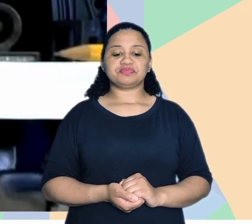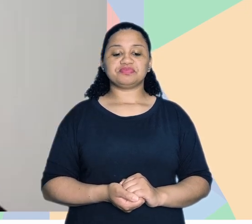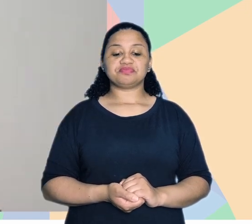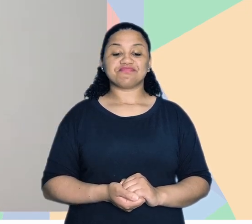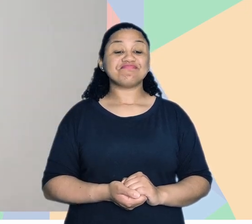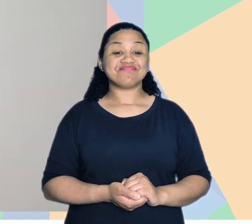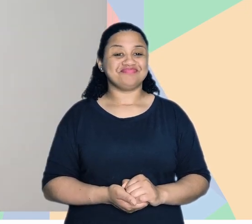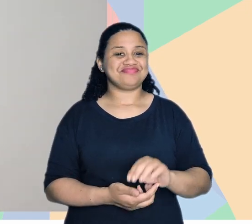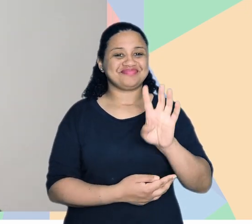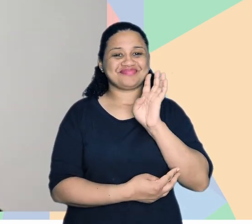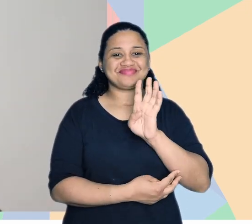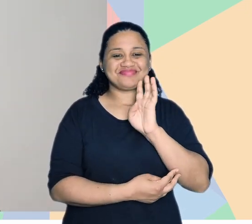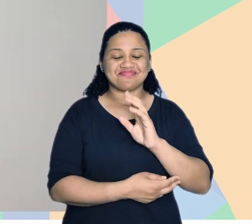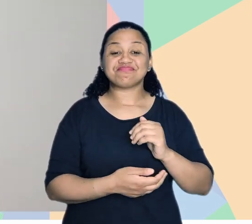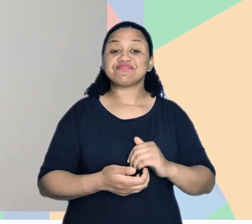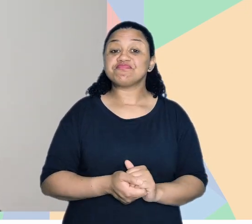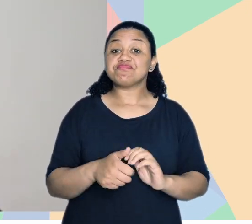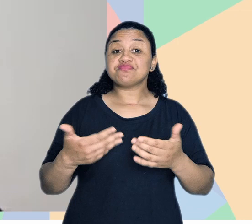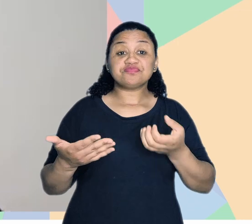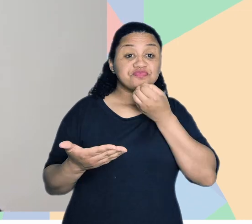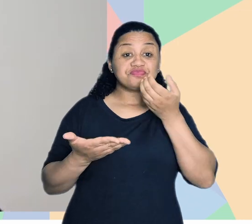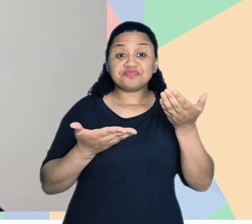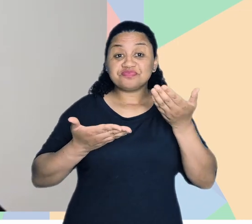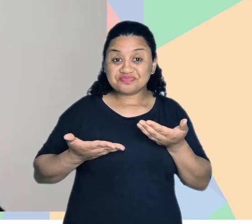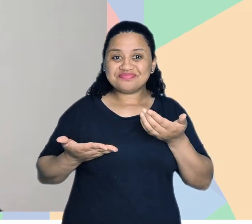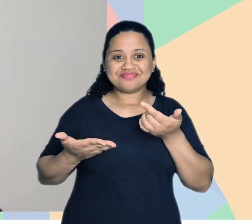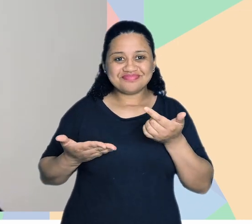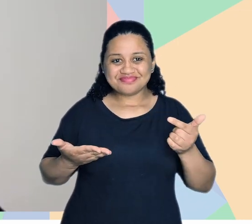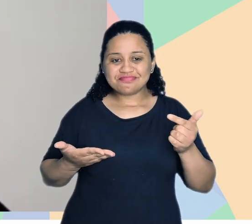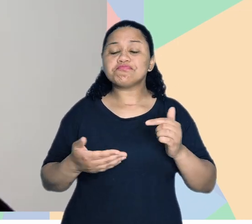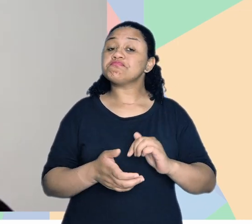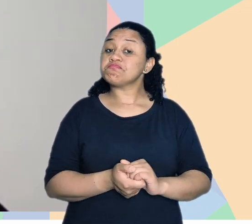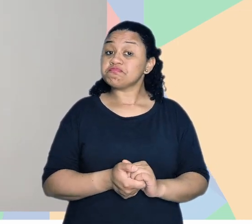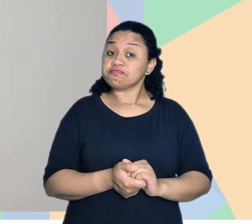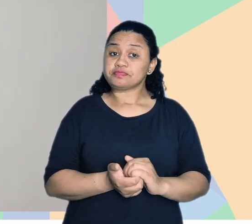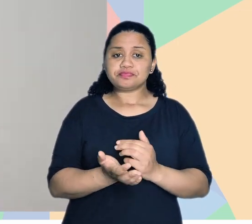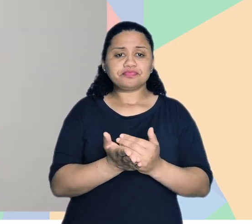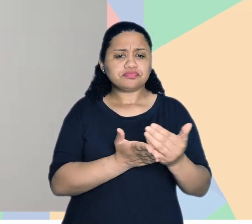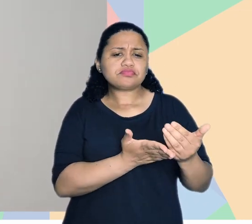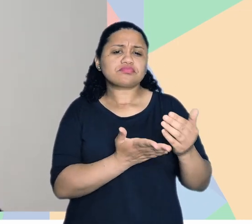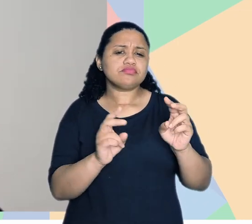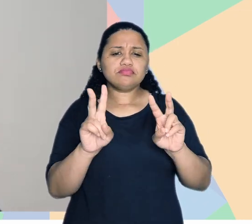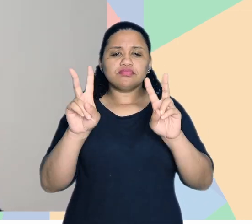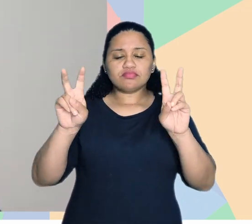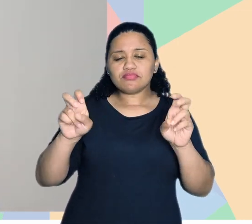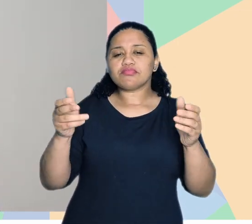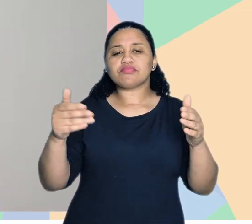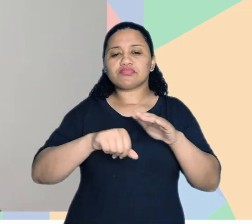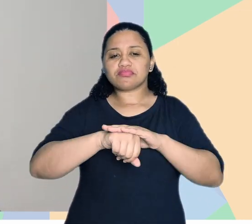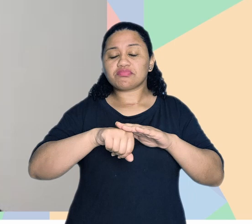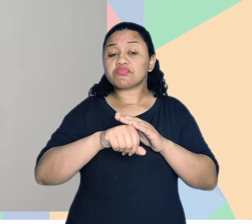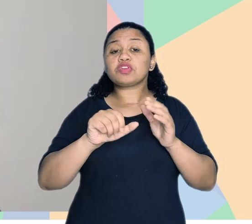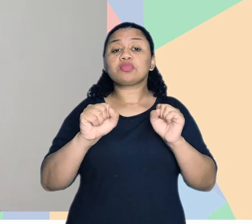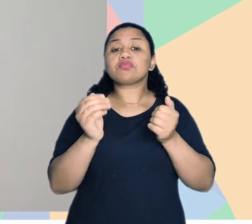Legal, gente. Então, bem-vindos de novo. E eu acho que para a gente começar essa discussão, a gente pode